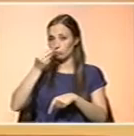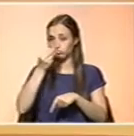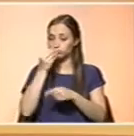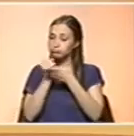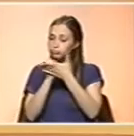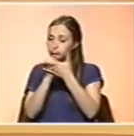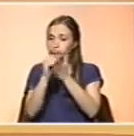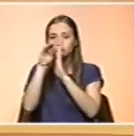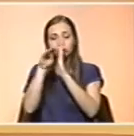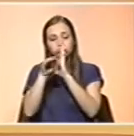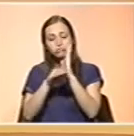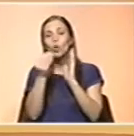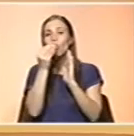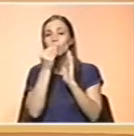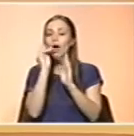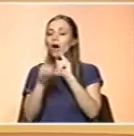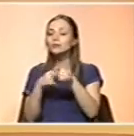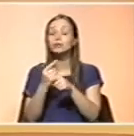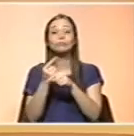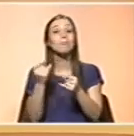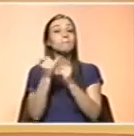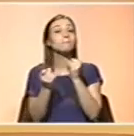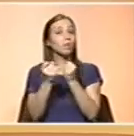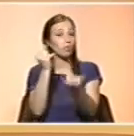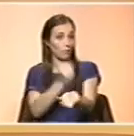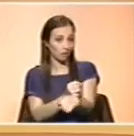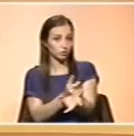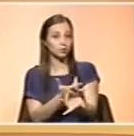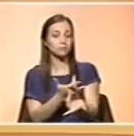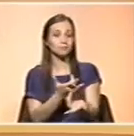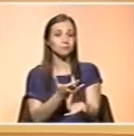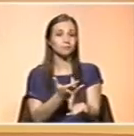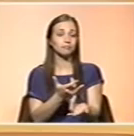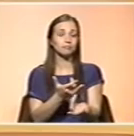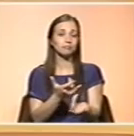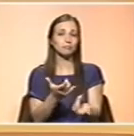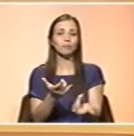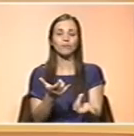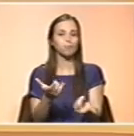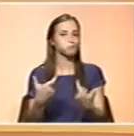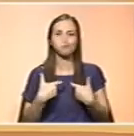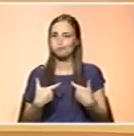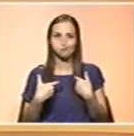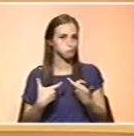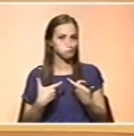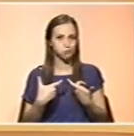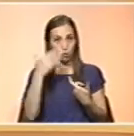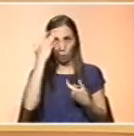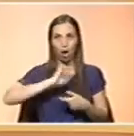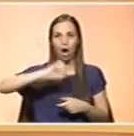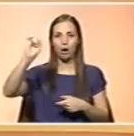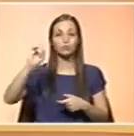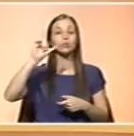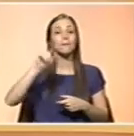alimentar porque o risco da diabetes é para além da incapacidade do controle dos valores elevados é também o risco da